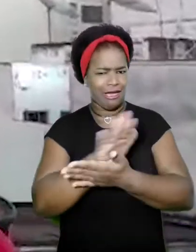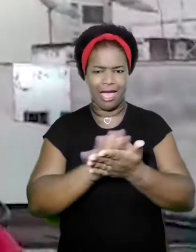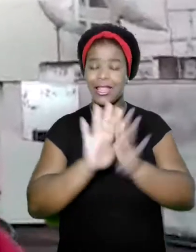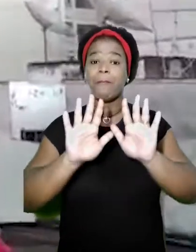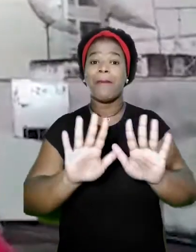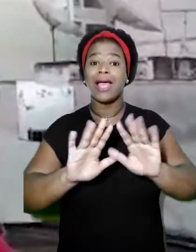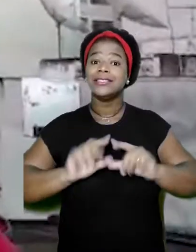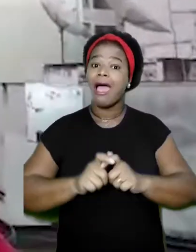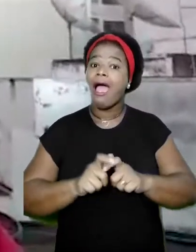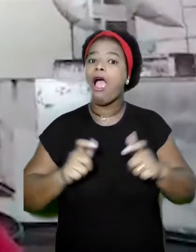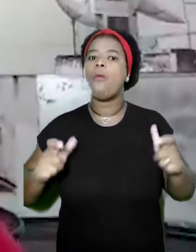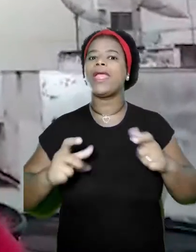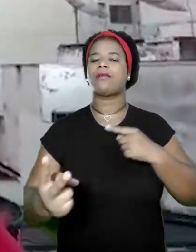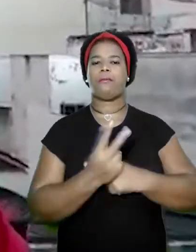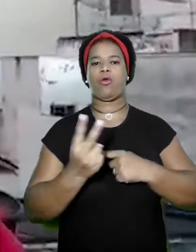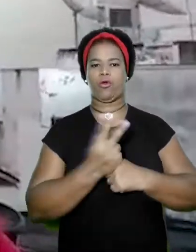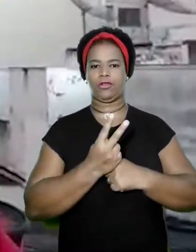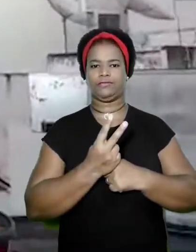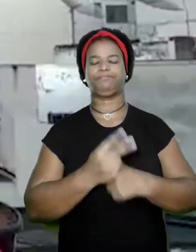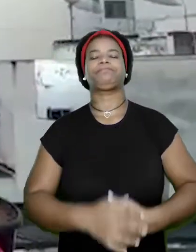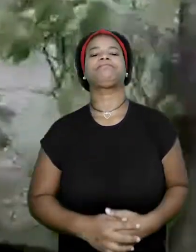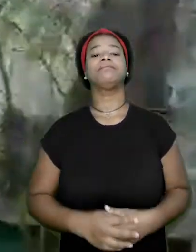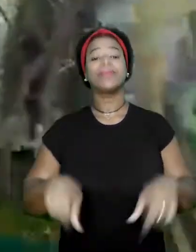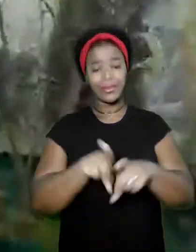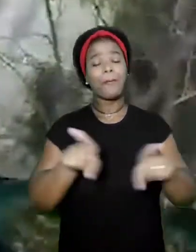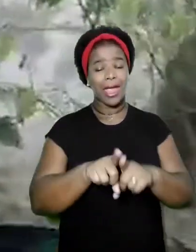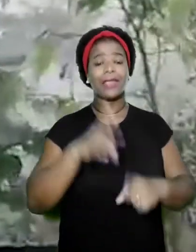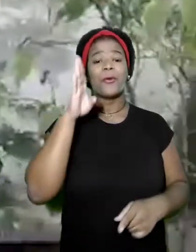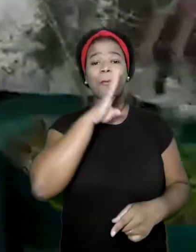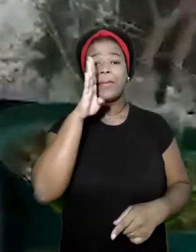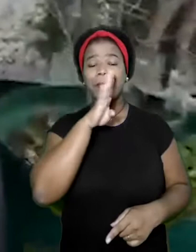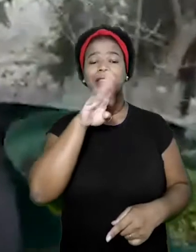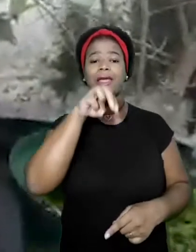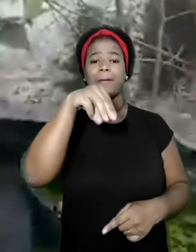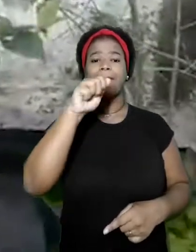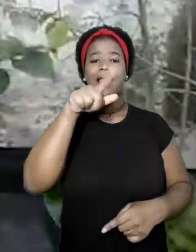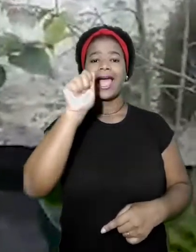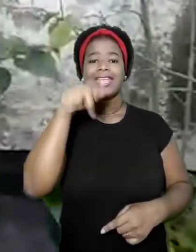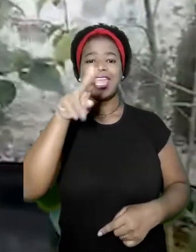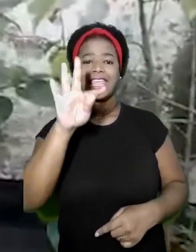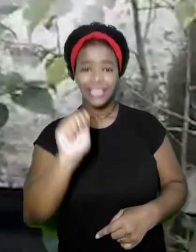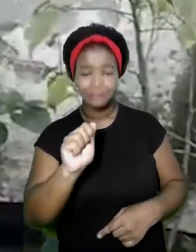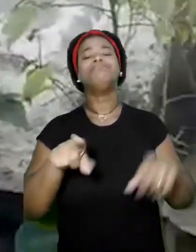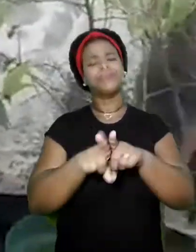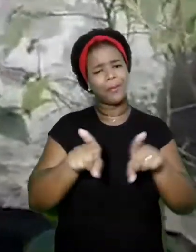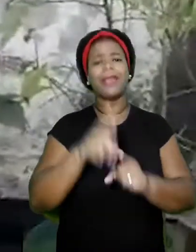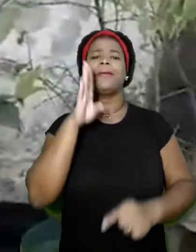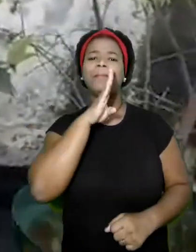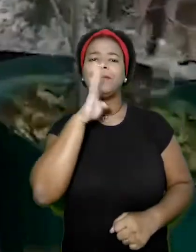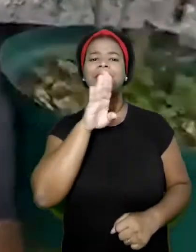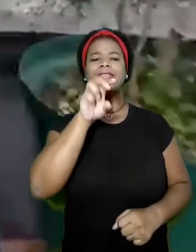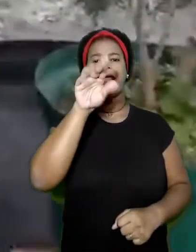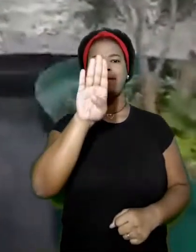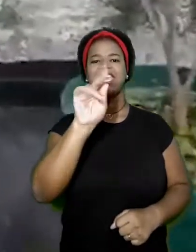nenhum Mas ele aumenta a sua imunidade Aqui eu tenho pimenta malagueta E pimenta